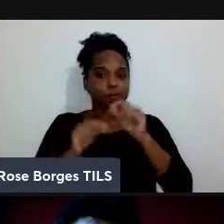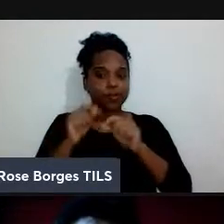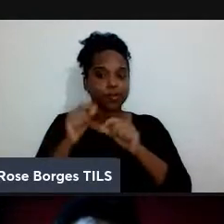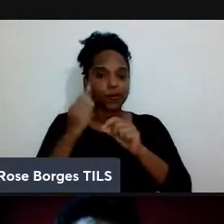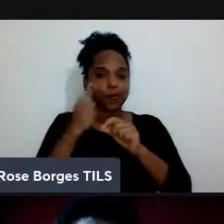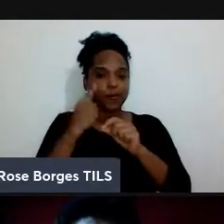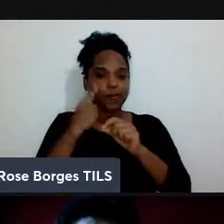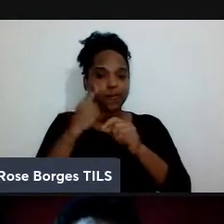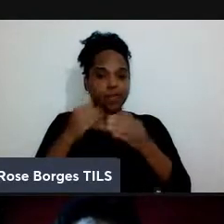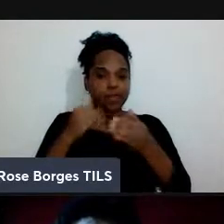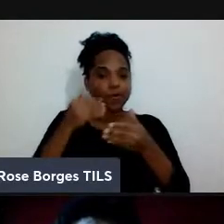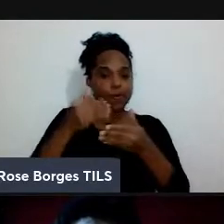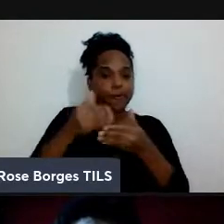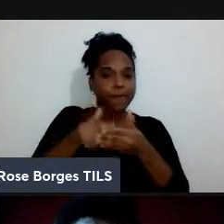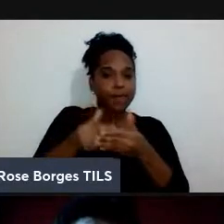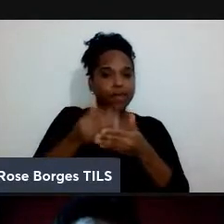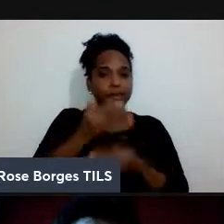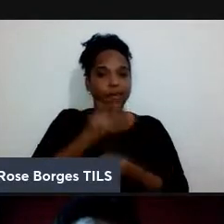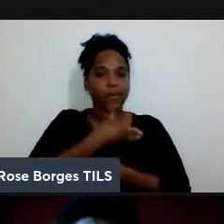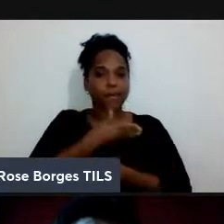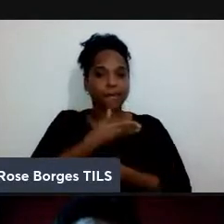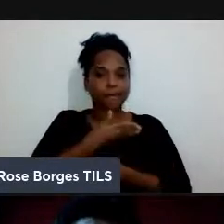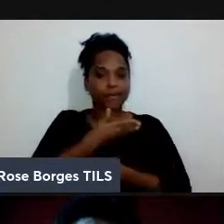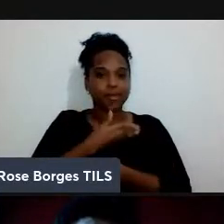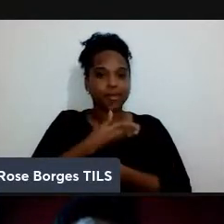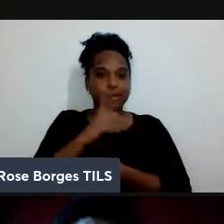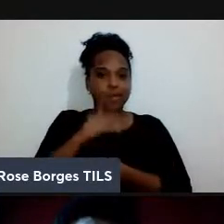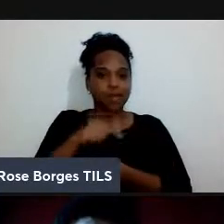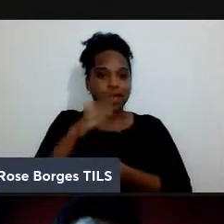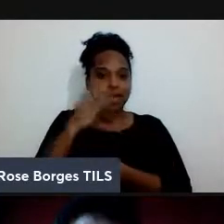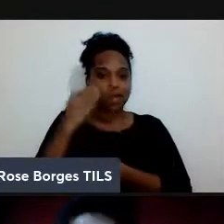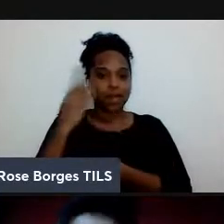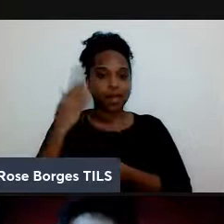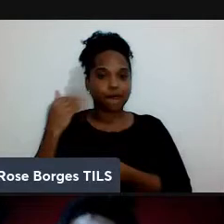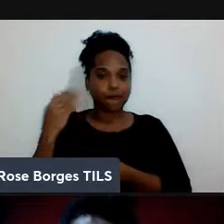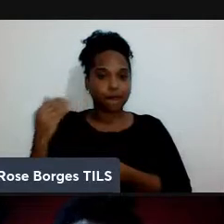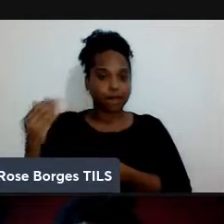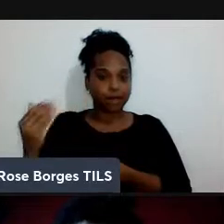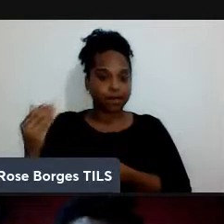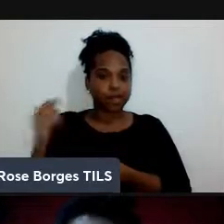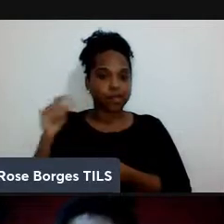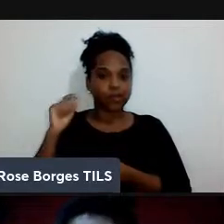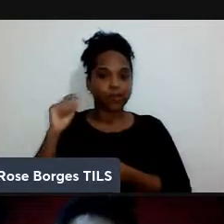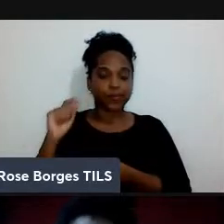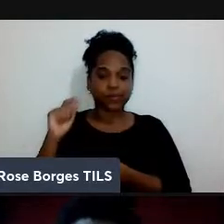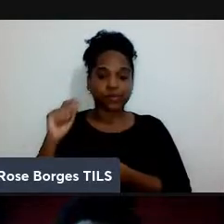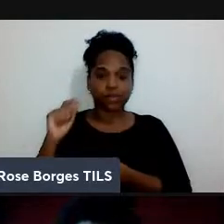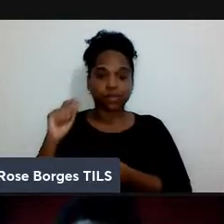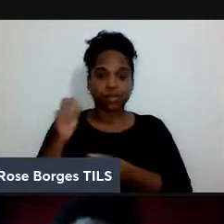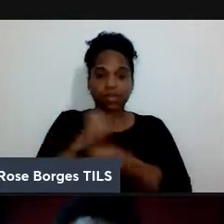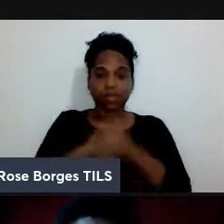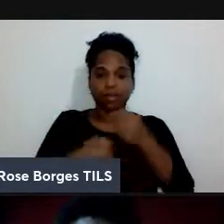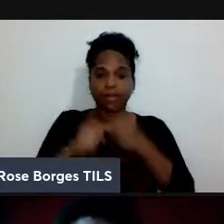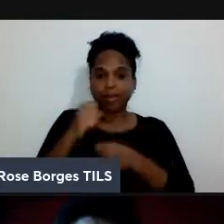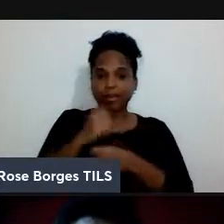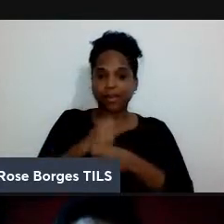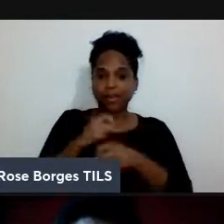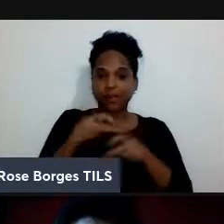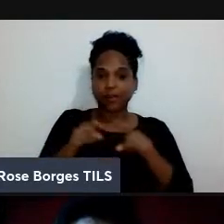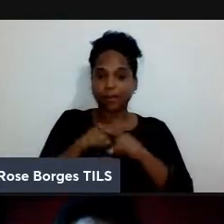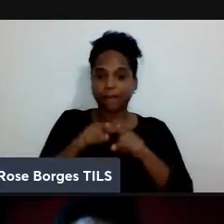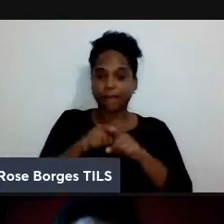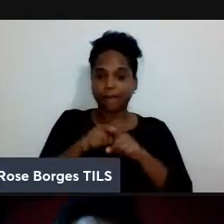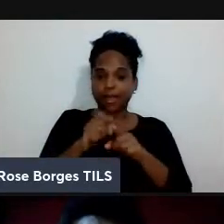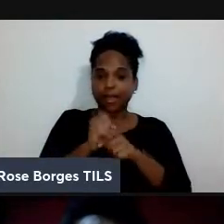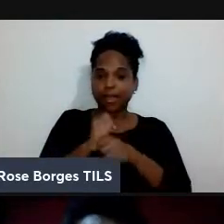são amigos que estão indo embora é a famosa fuga de cérebros então assim só esse ano o ano passado a quantidade de colegas e amigos